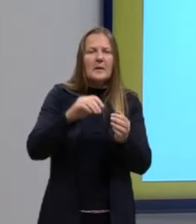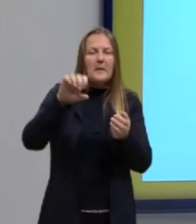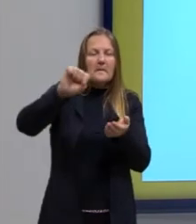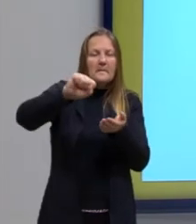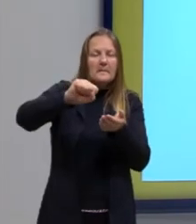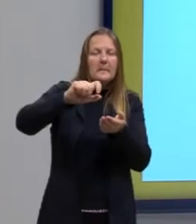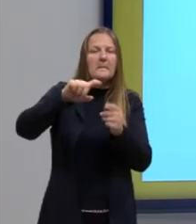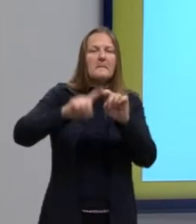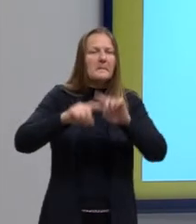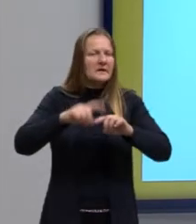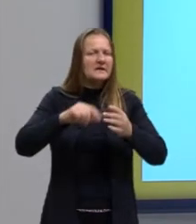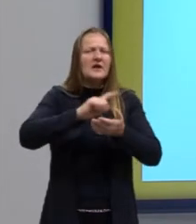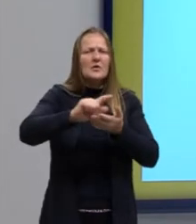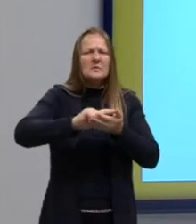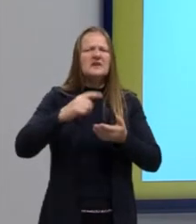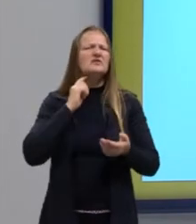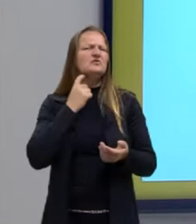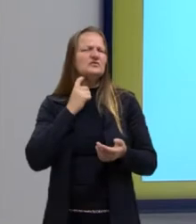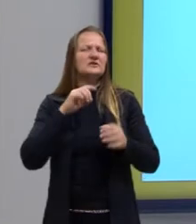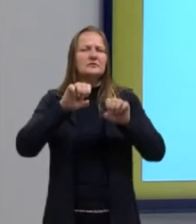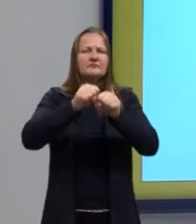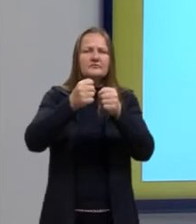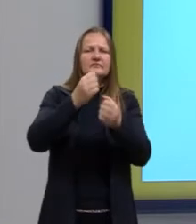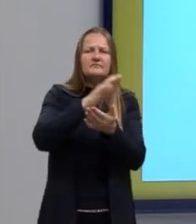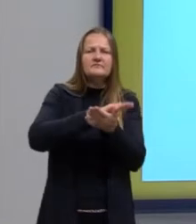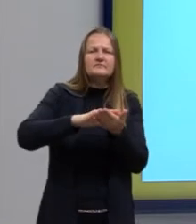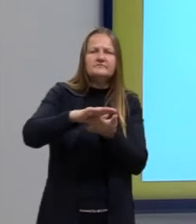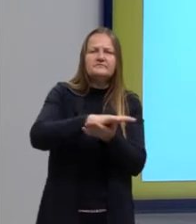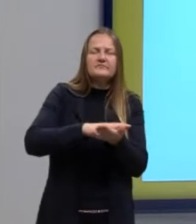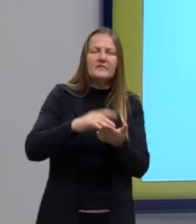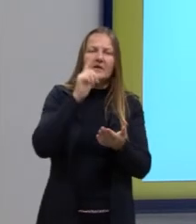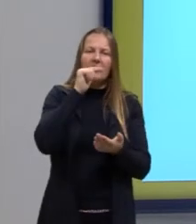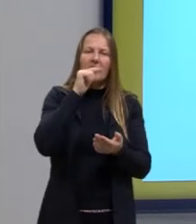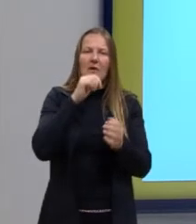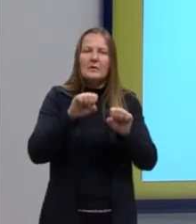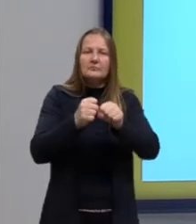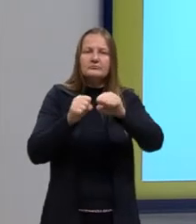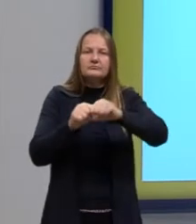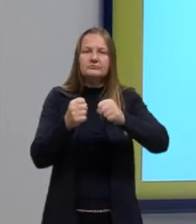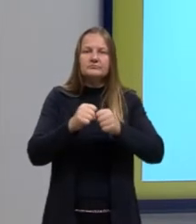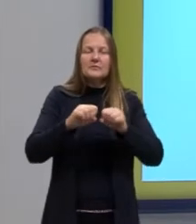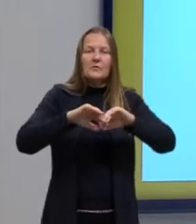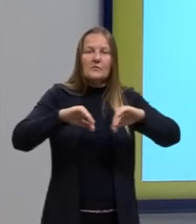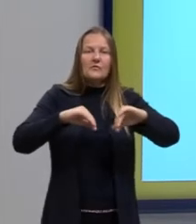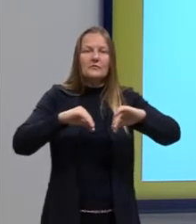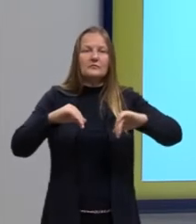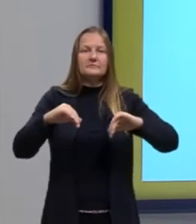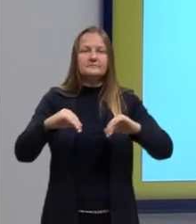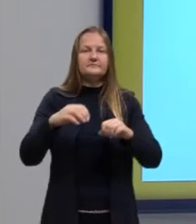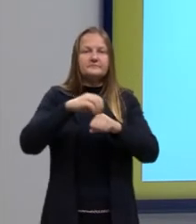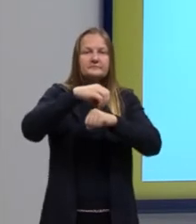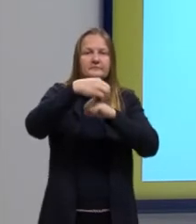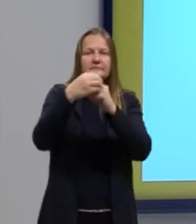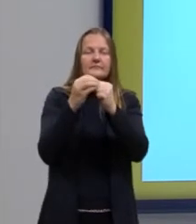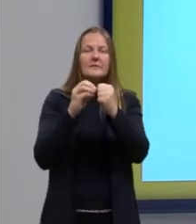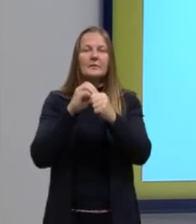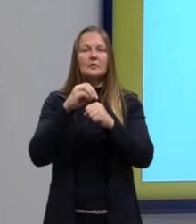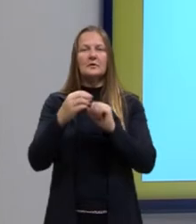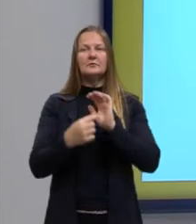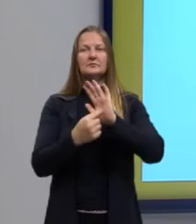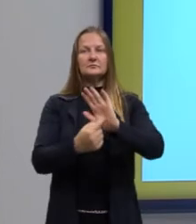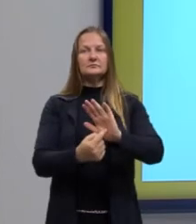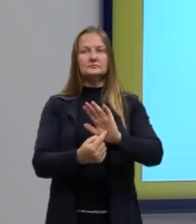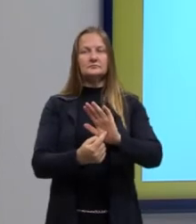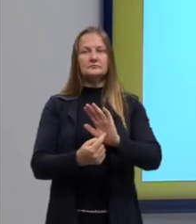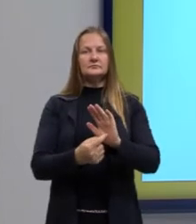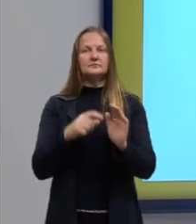limpeza, né? Sujeira e tal, lançado na água. Então, essas moléculas, elas apresentam